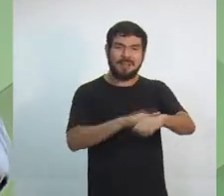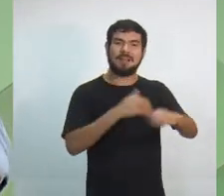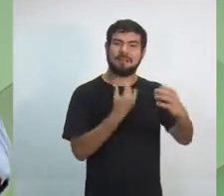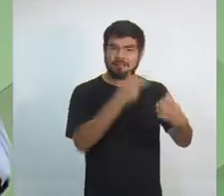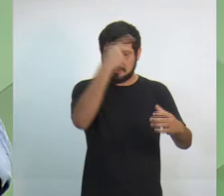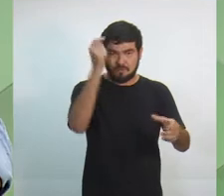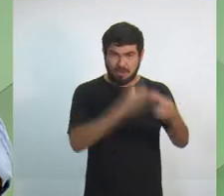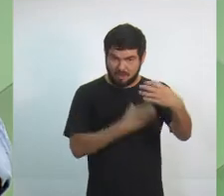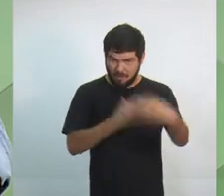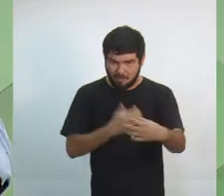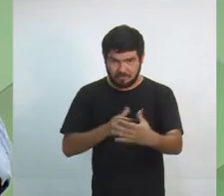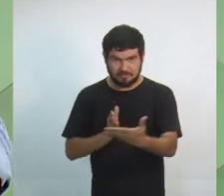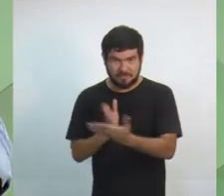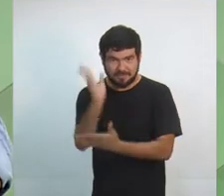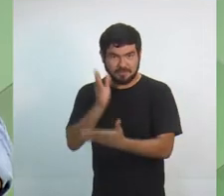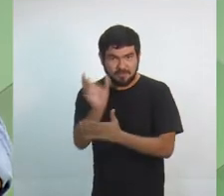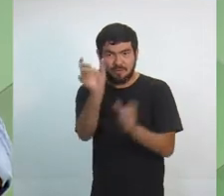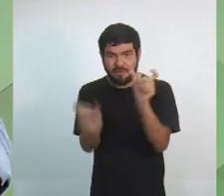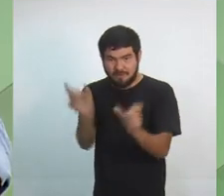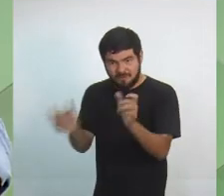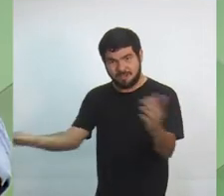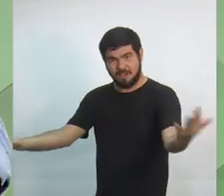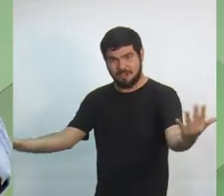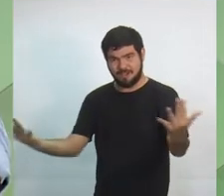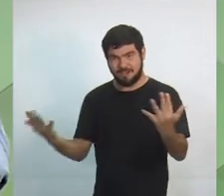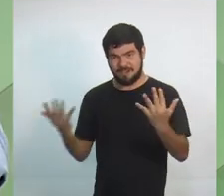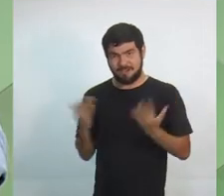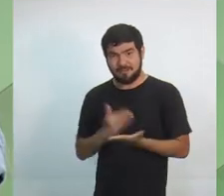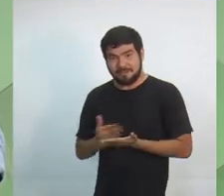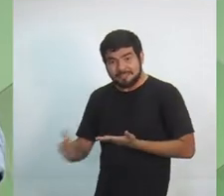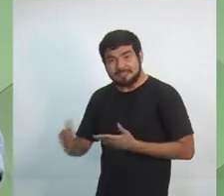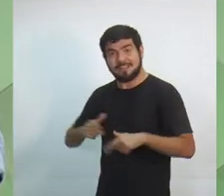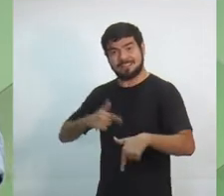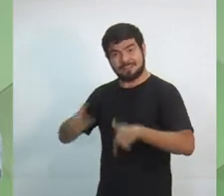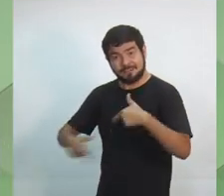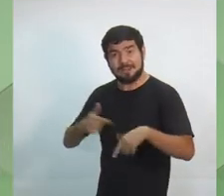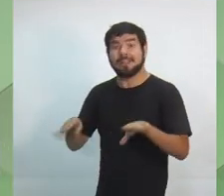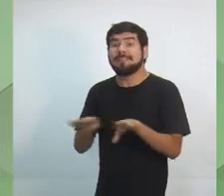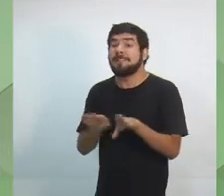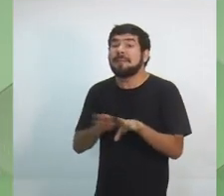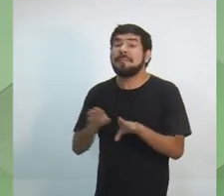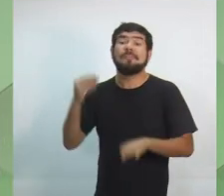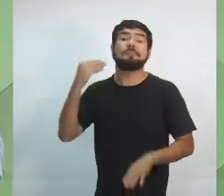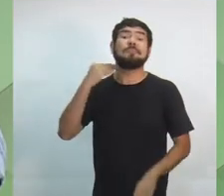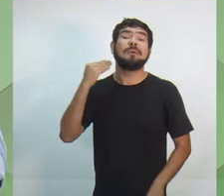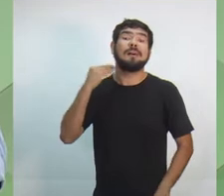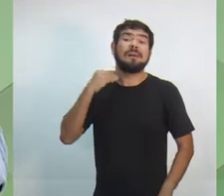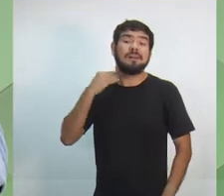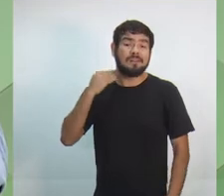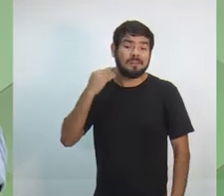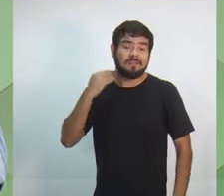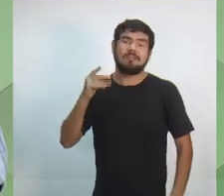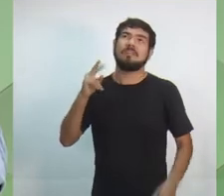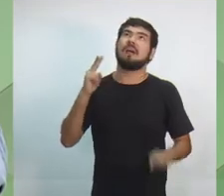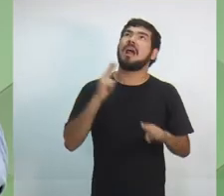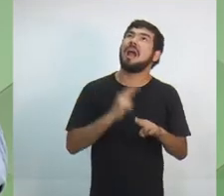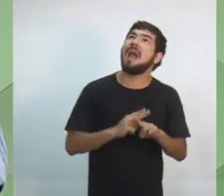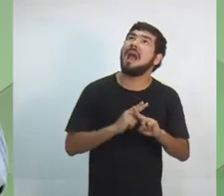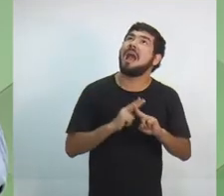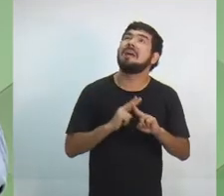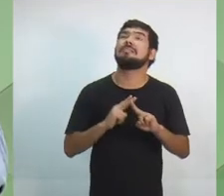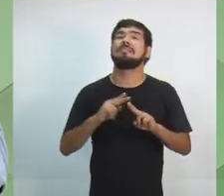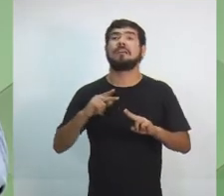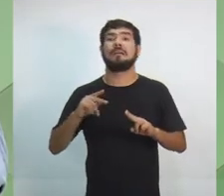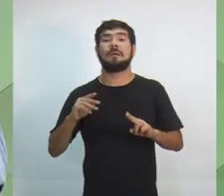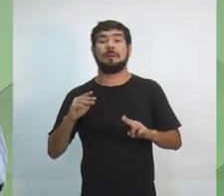vamos junto às agências bancárias que fornecem créditos para os pequenos agricultores, Caixa Econômica, Banco do